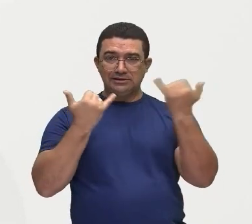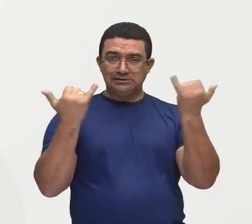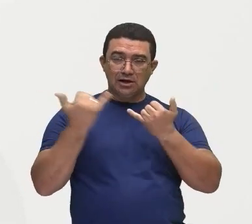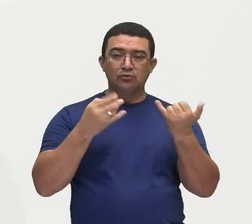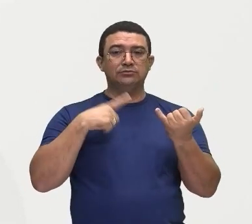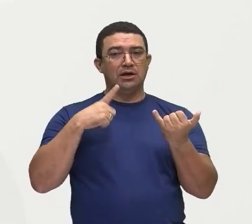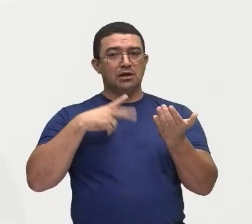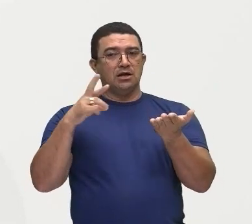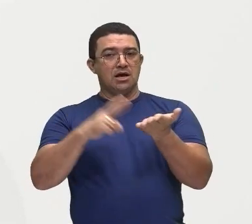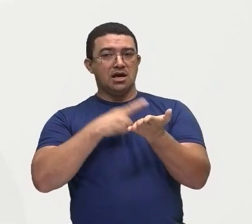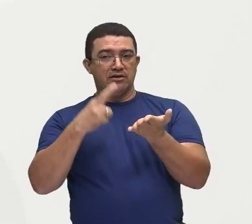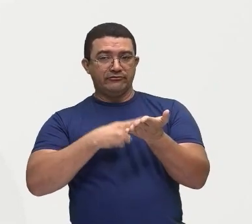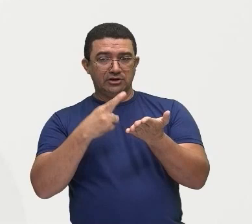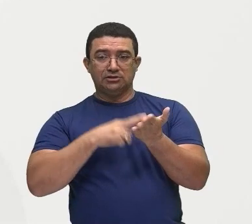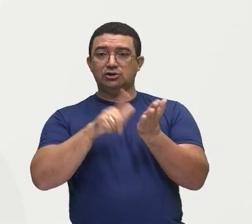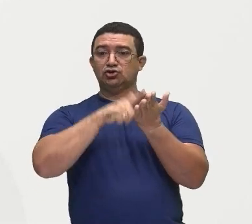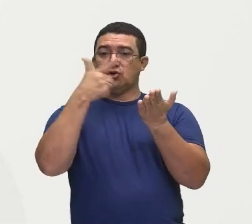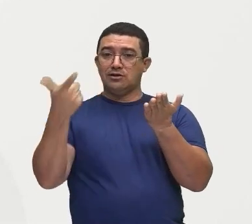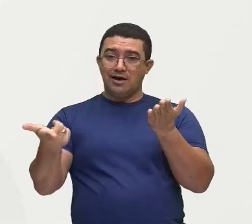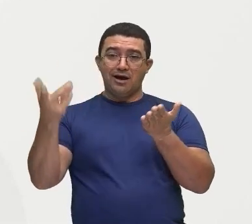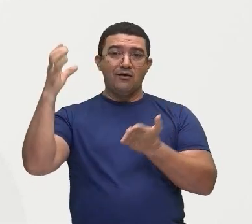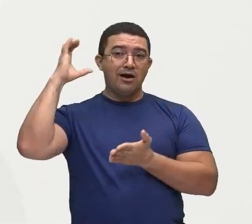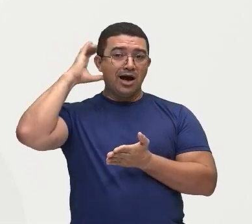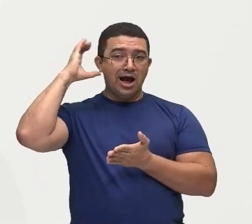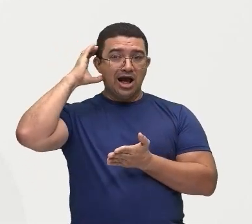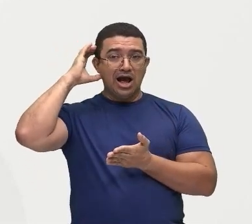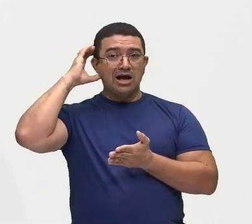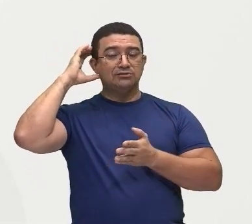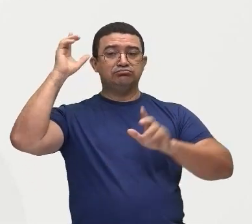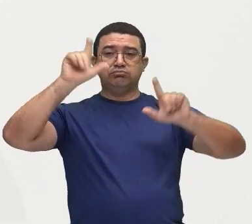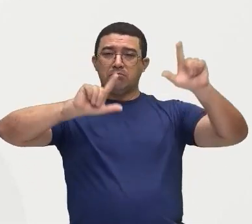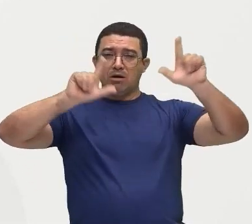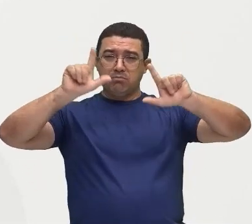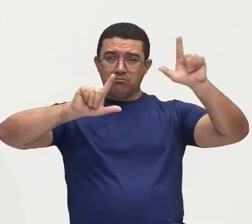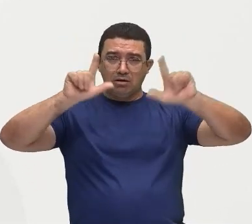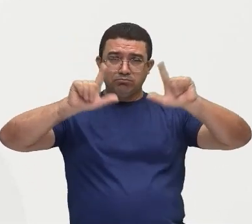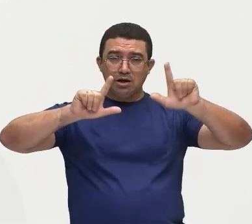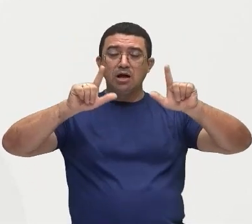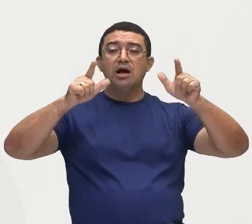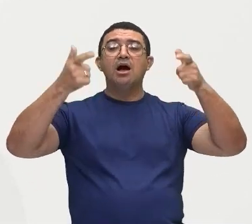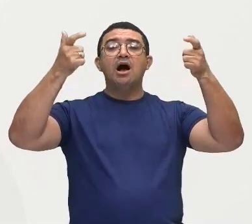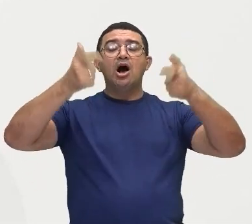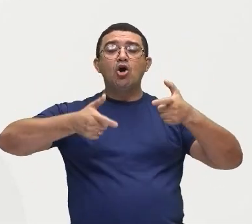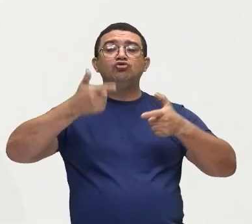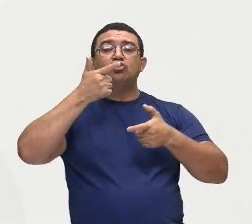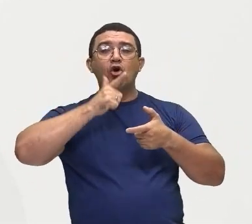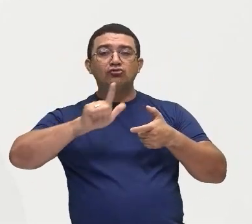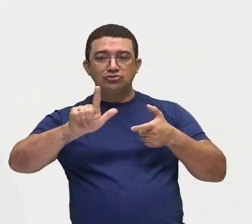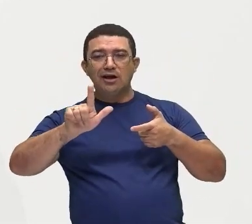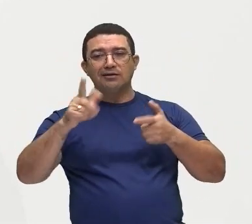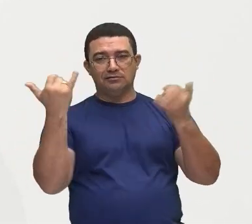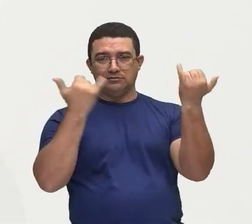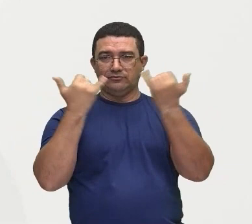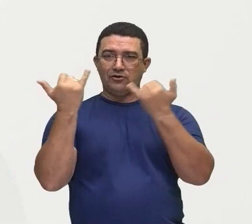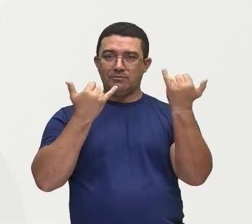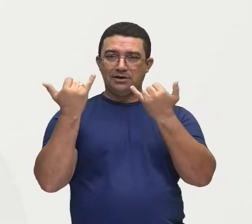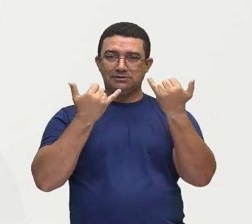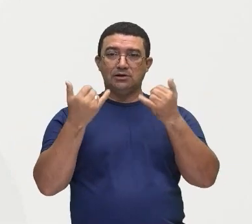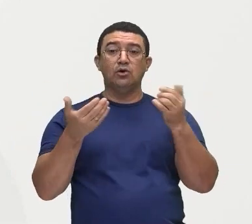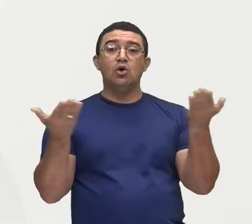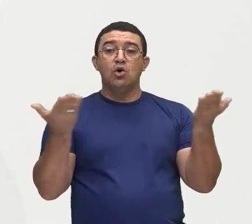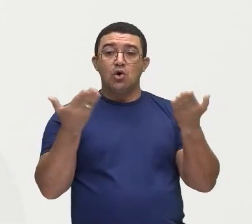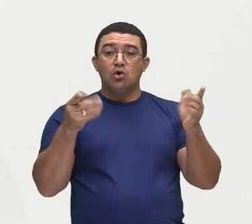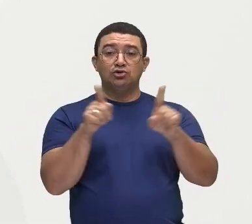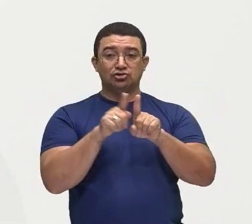revistas, os rádios, né? Onde a gente pode obter informação, na televisão e também hoje